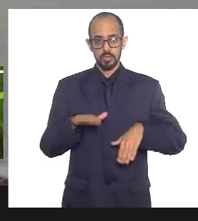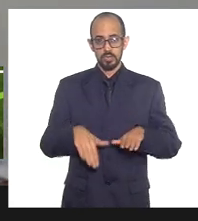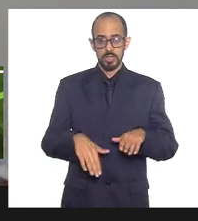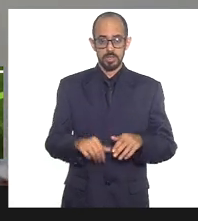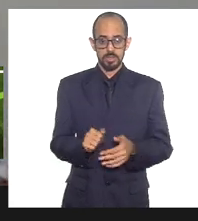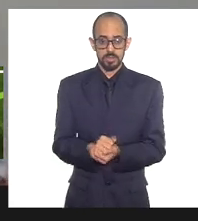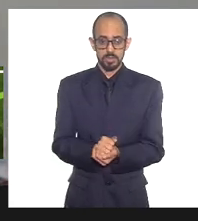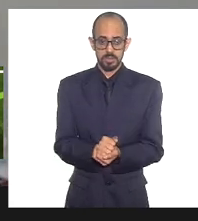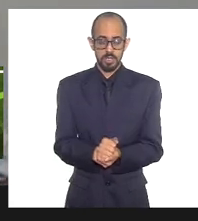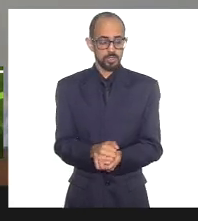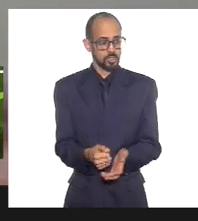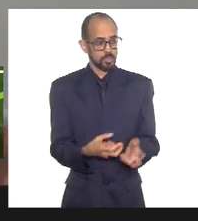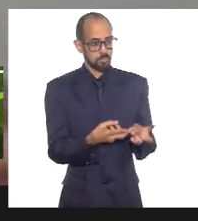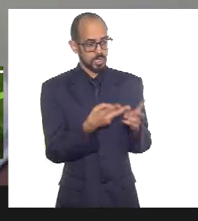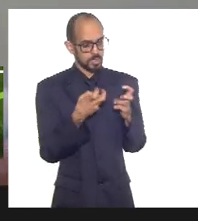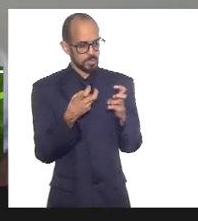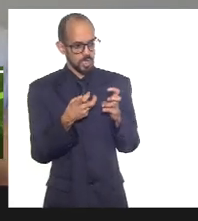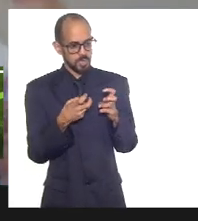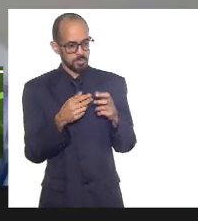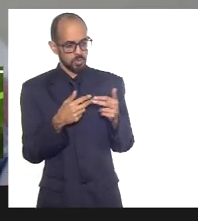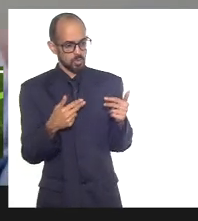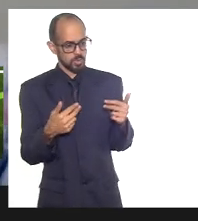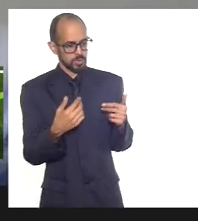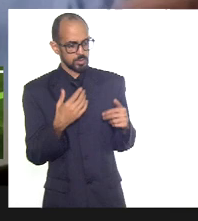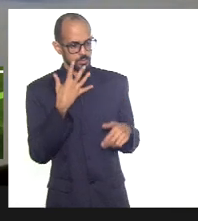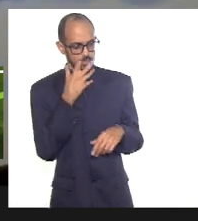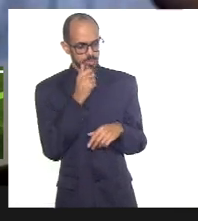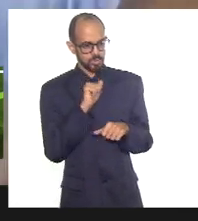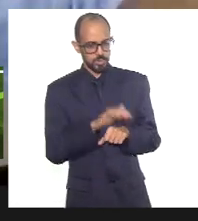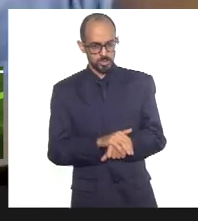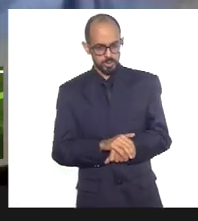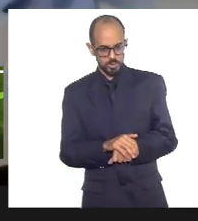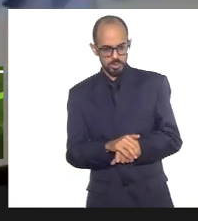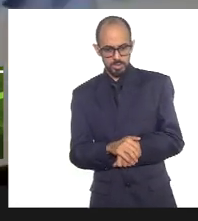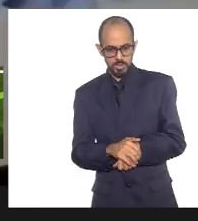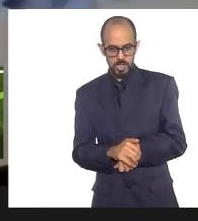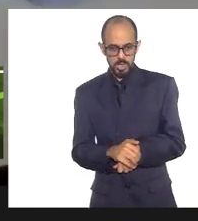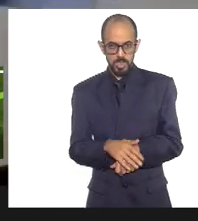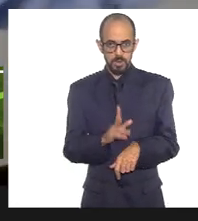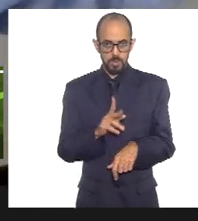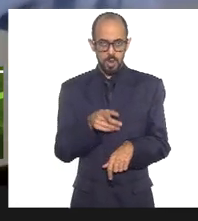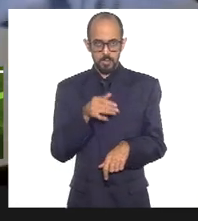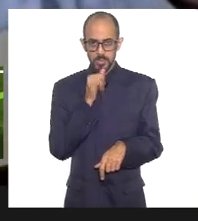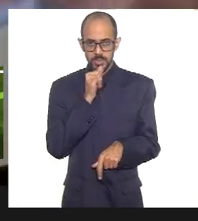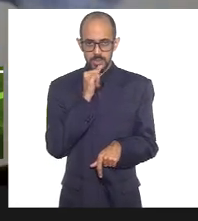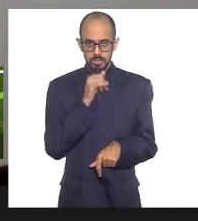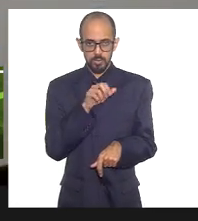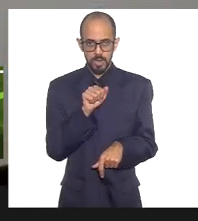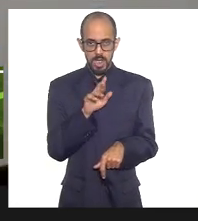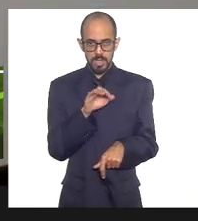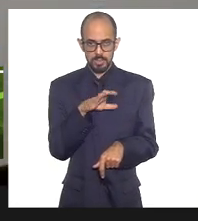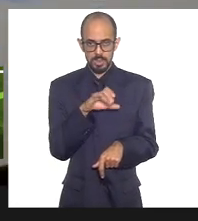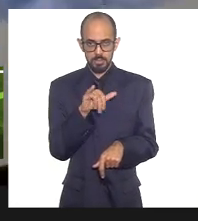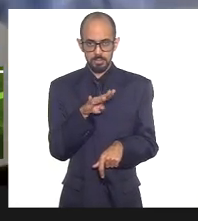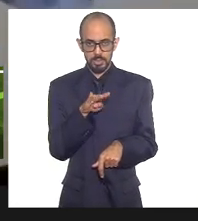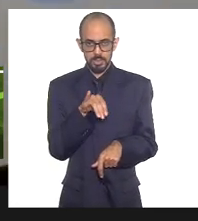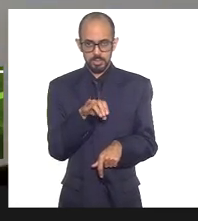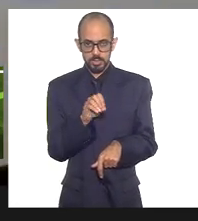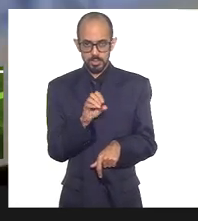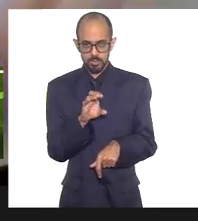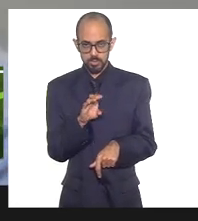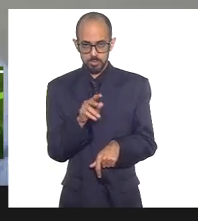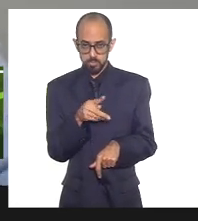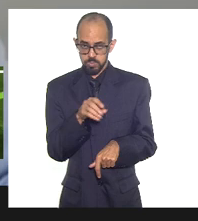vê atos bonitos, a sua terra relativamente frequenta e chama o arcebispo, chama uma liderança importante